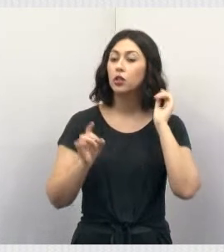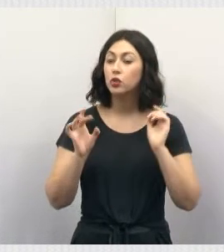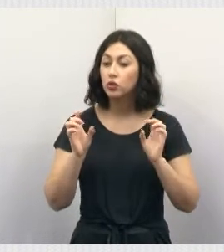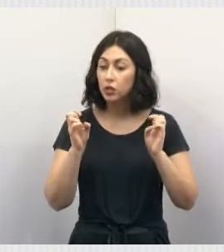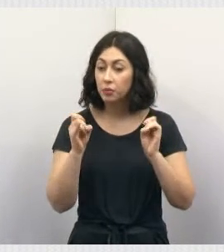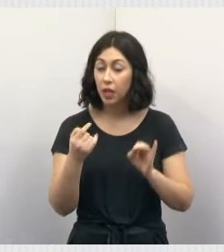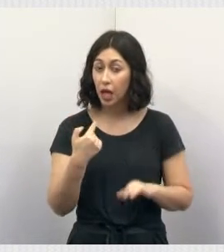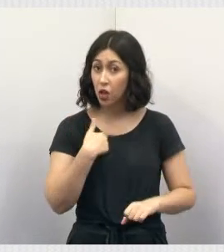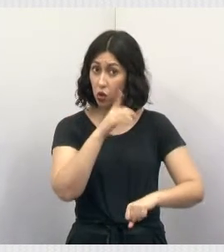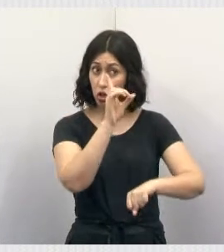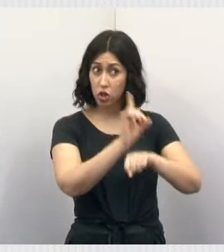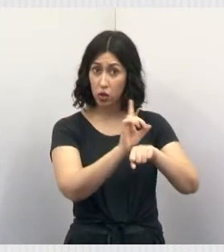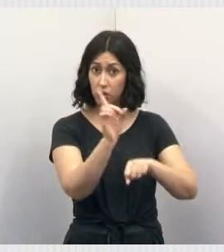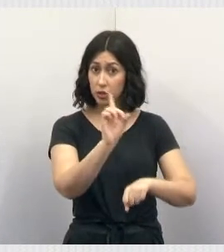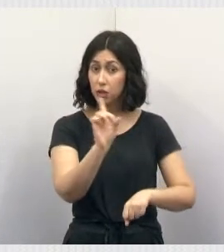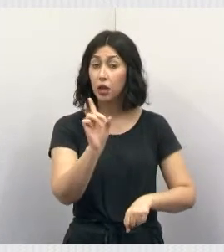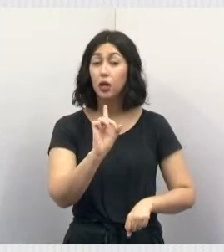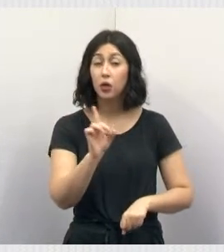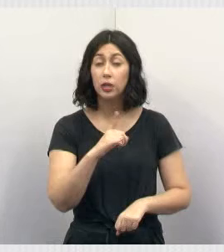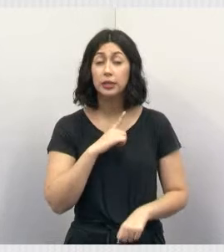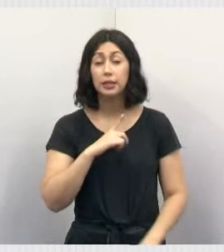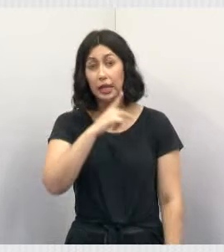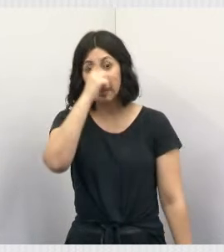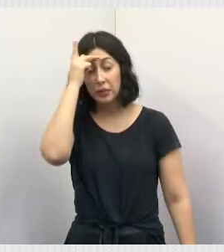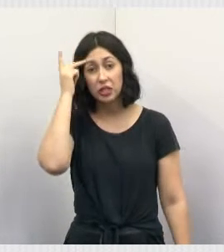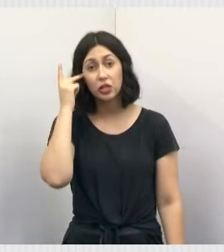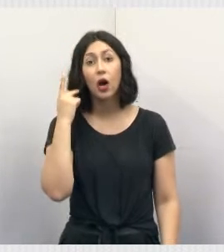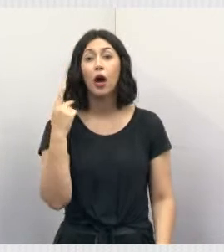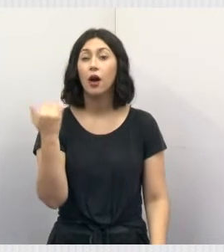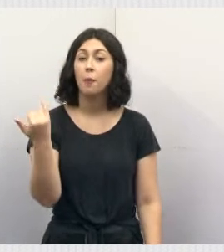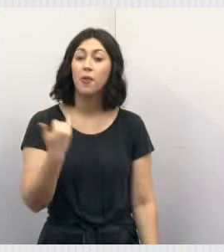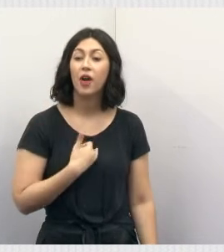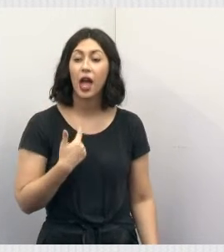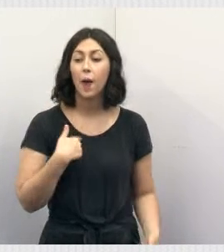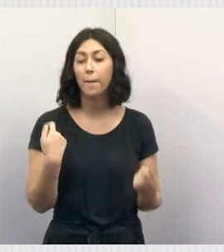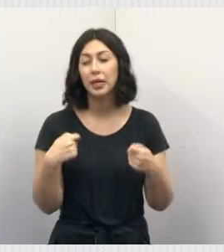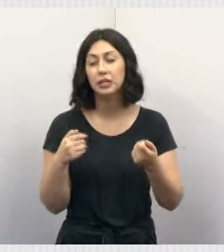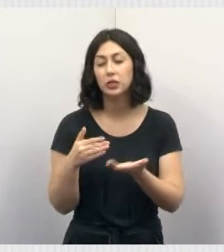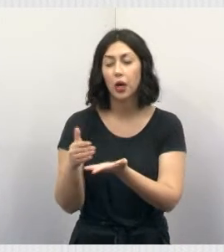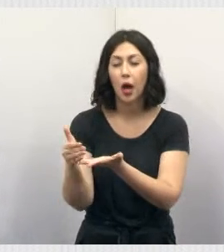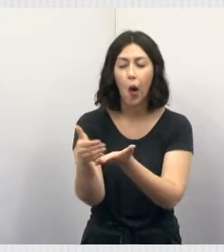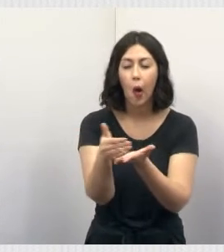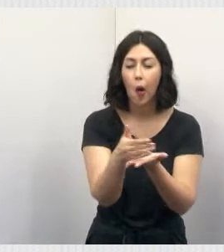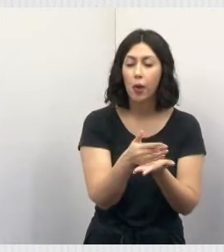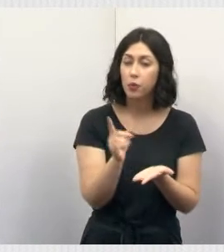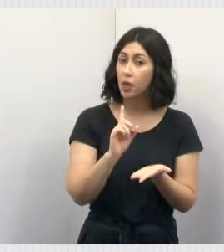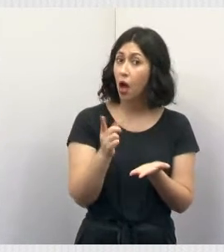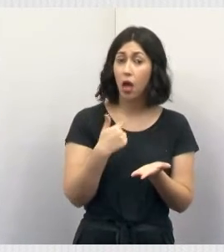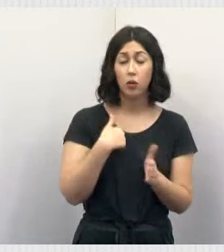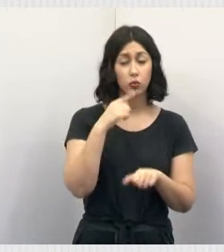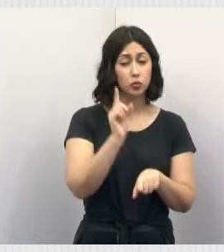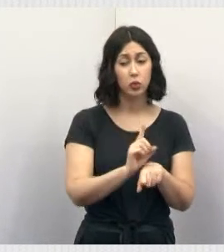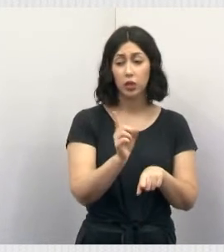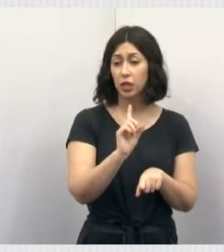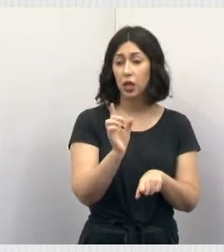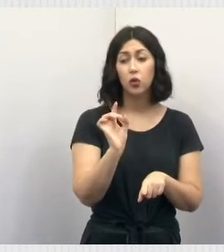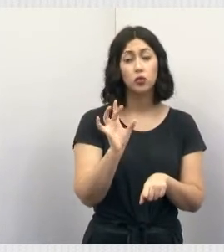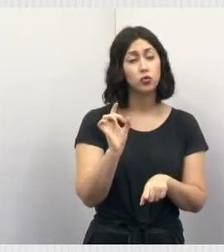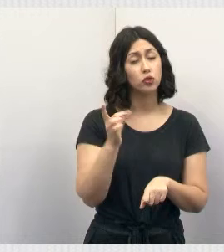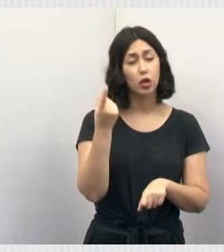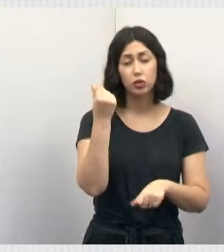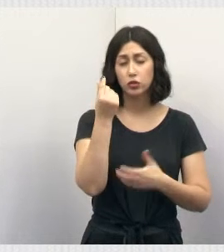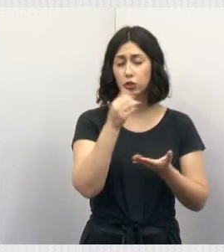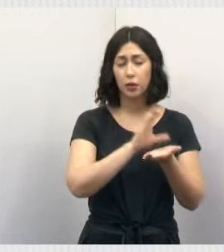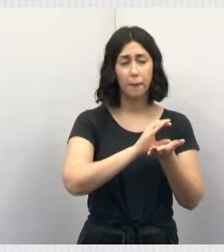gente, eu não sou dona do abrigo, tem pessoas falando que eu tenho que recolher animais e colocar no abrigo. Eu não sou dona do abrigo, eu só enviei emenda